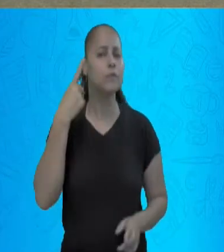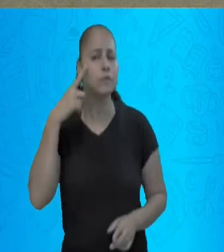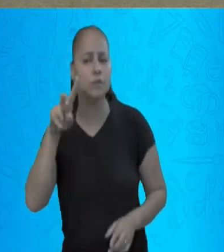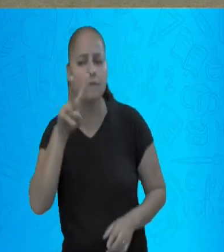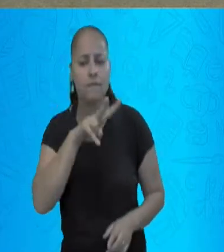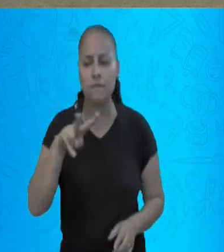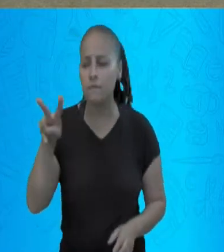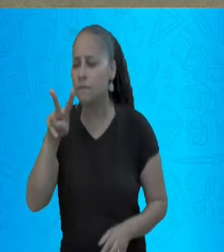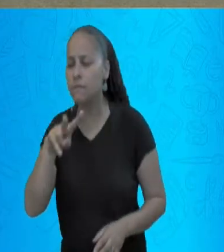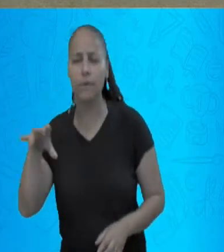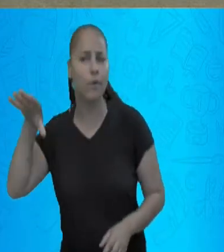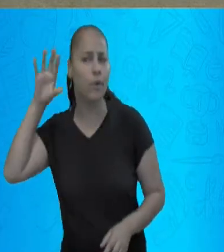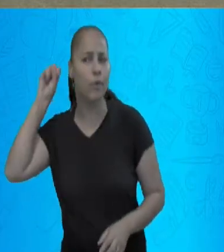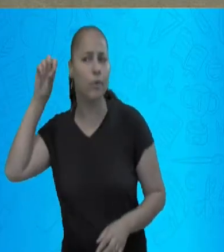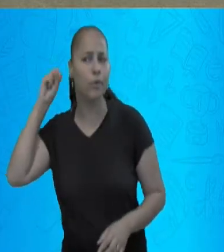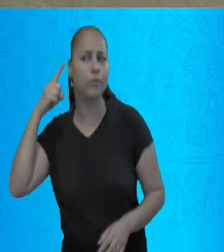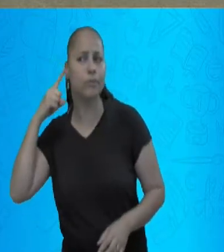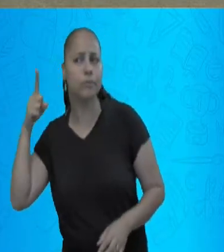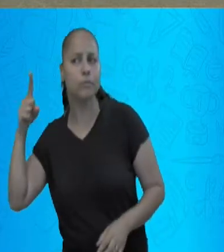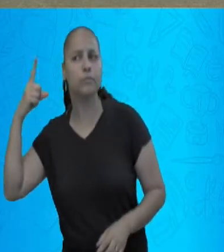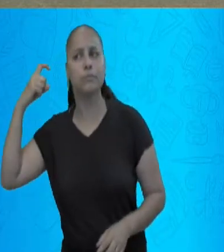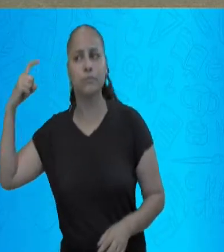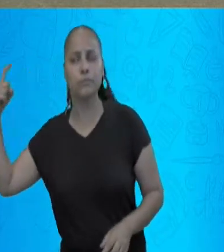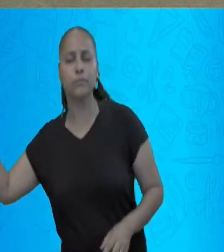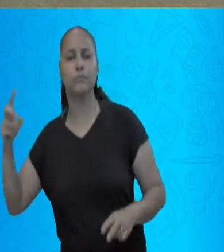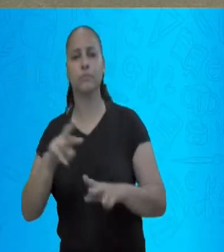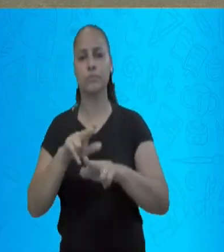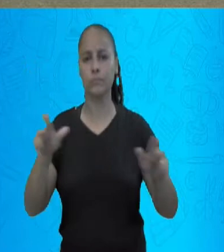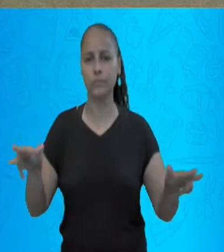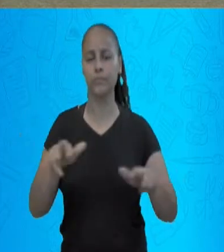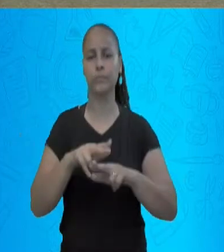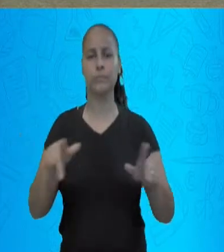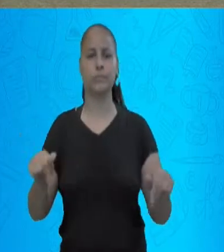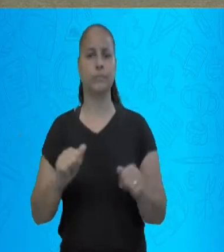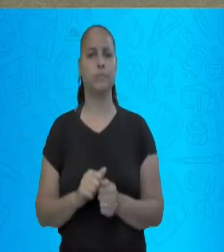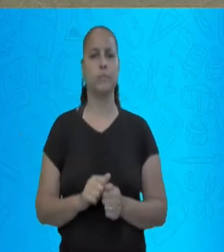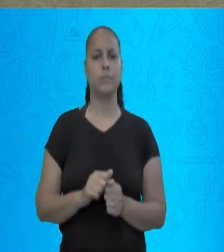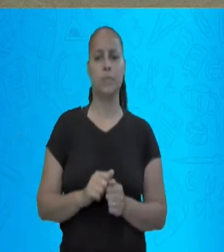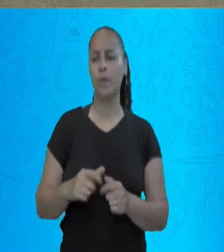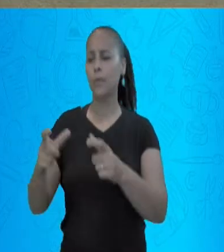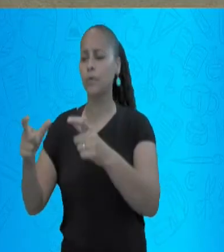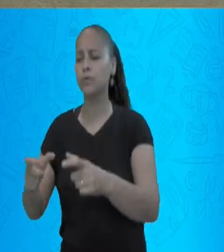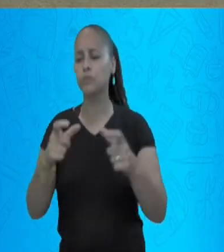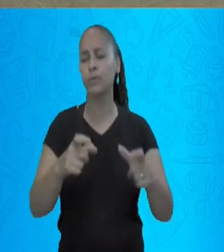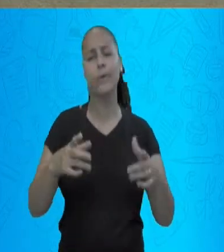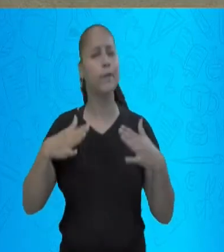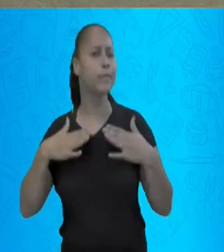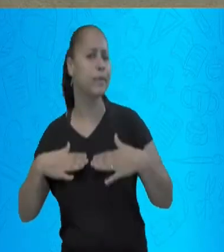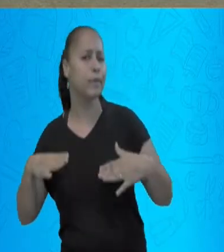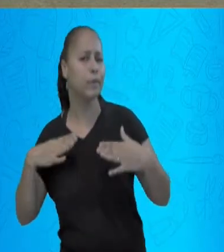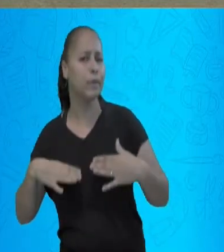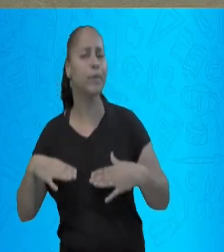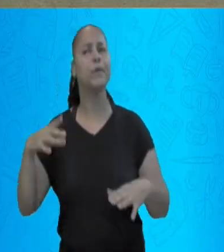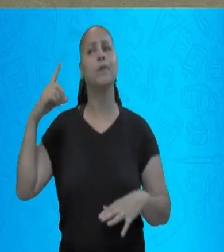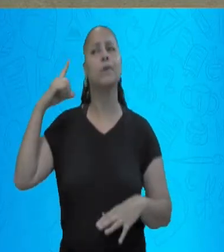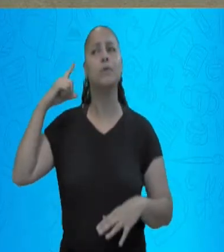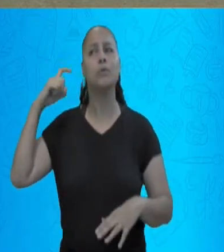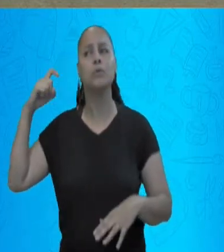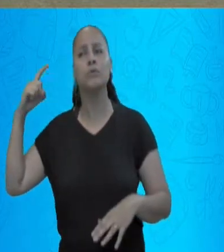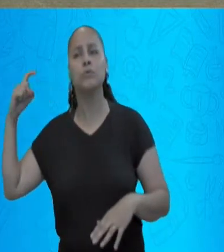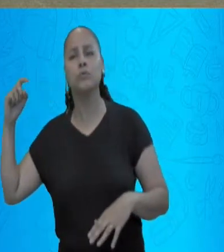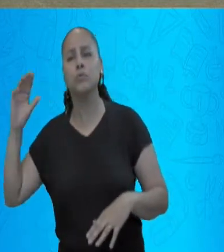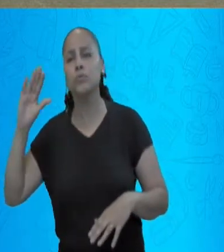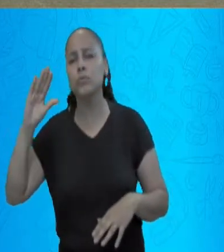vai conseguir ouvir algum tipo de som. Pode ser o lugar mais tranquilo, que nesse lugar